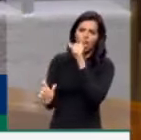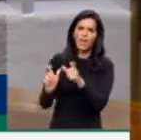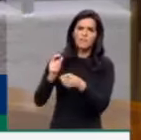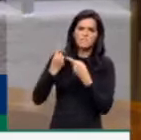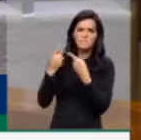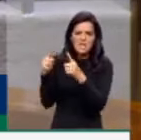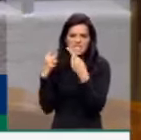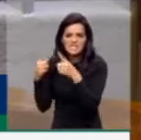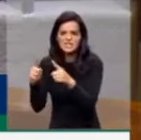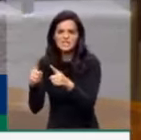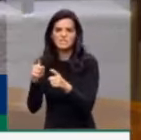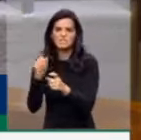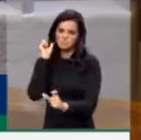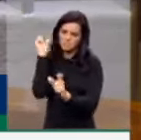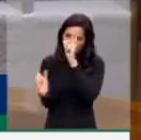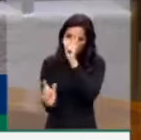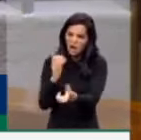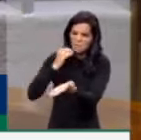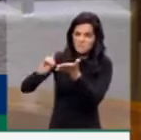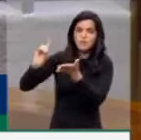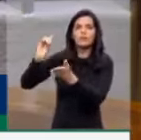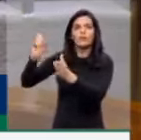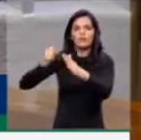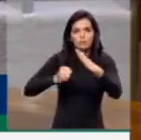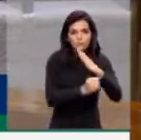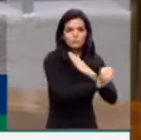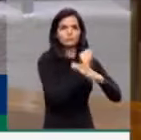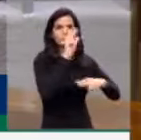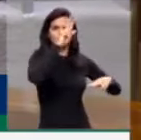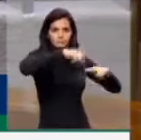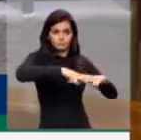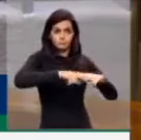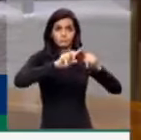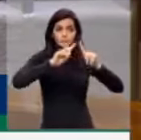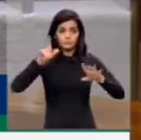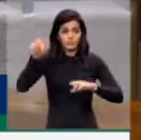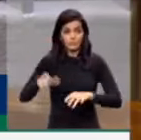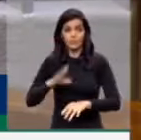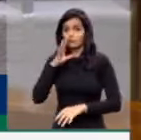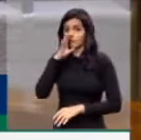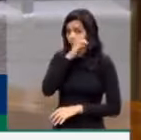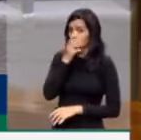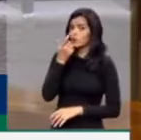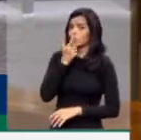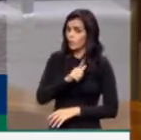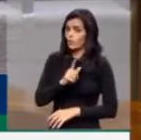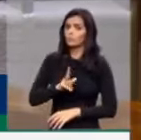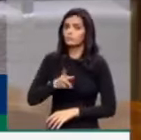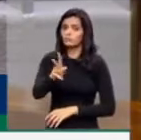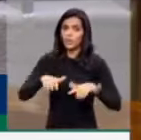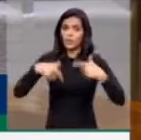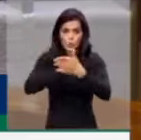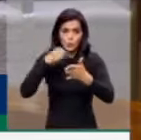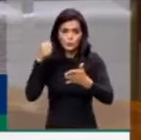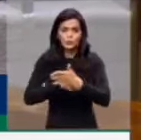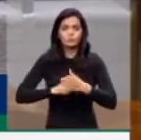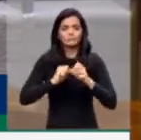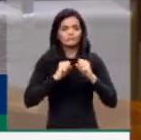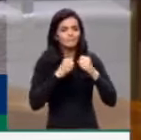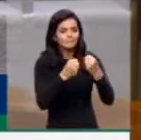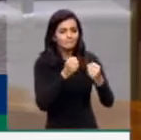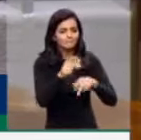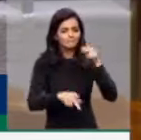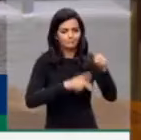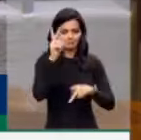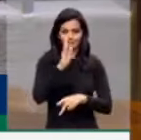Mesmo assim, Lula continuou lutando e continua lutando pelo Brasil e pelo povo brasileiro. Me dá uma tristeza